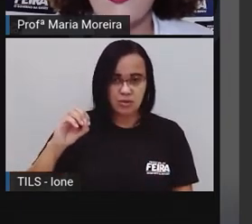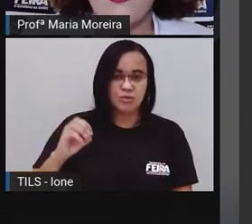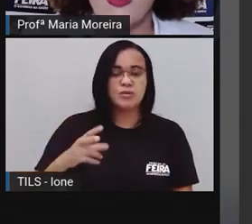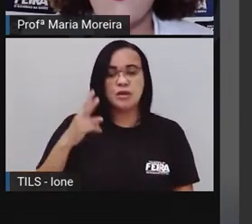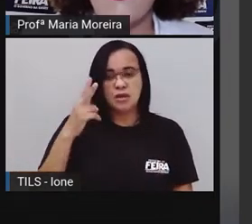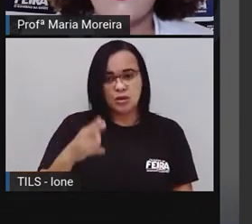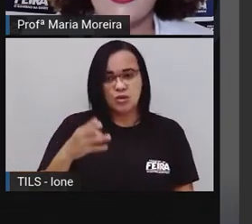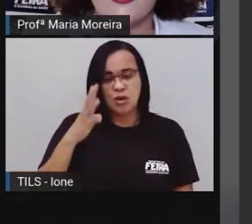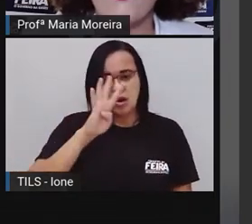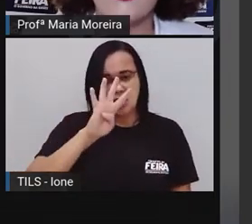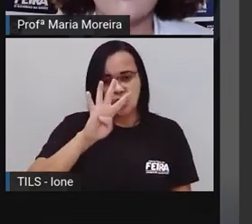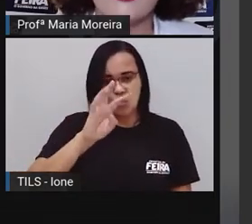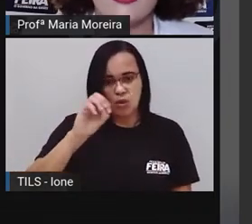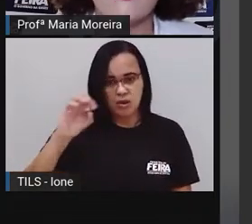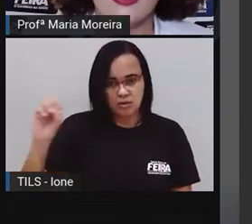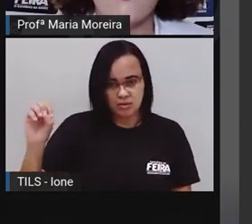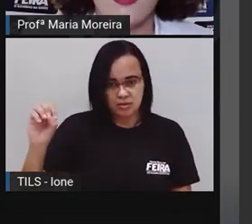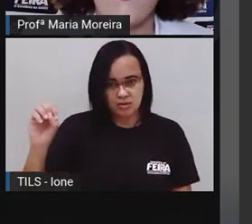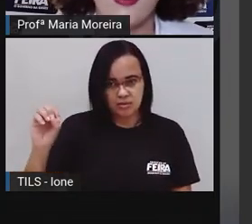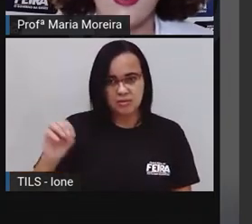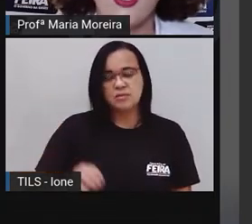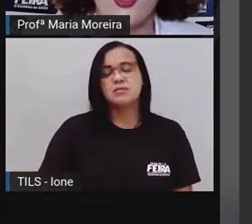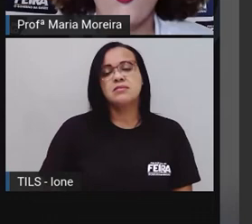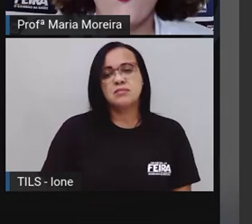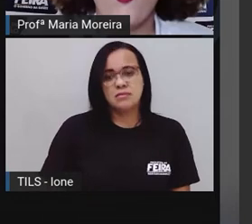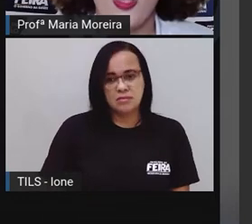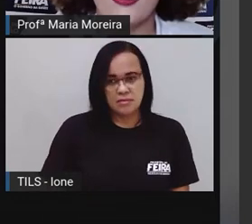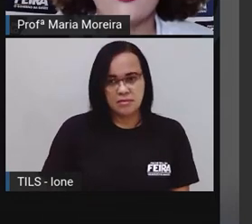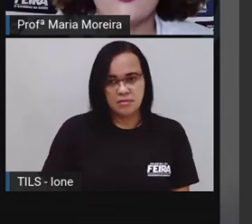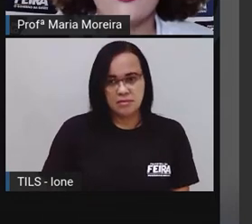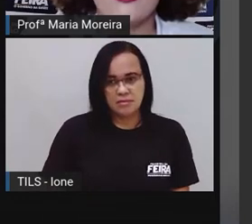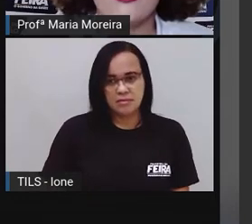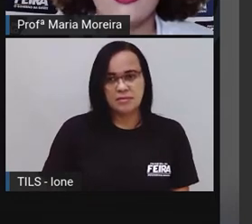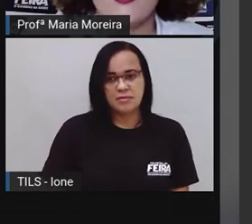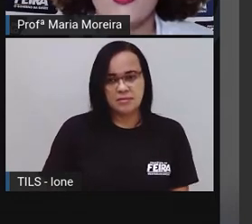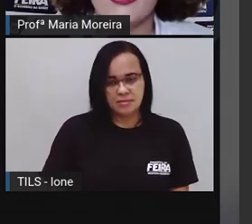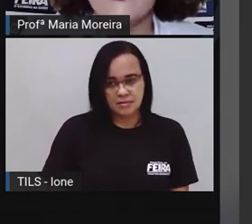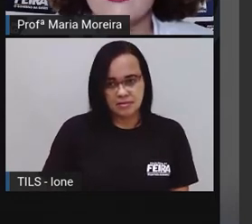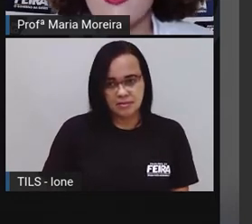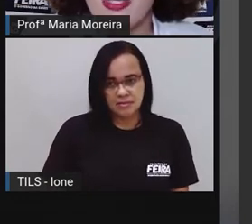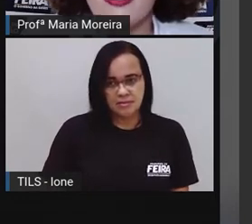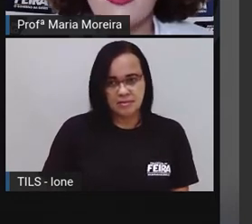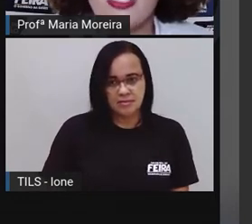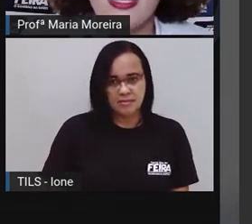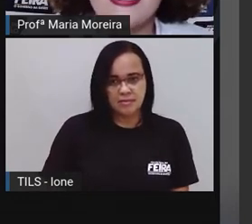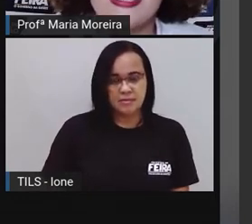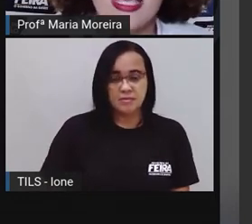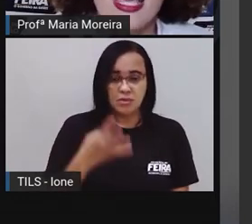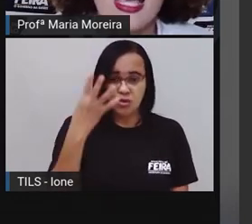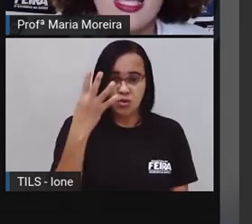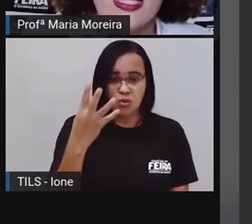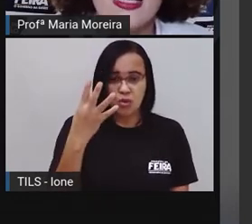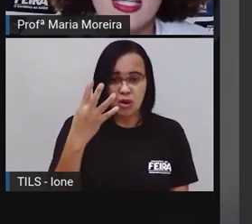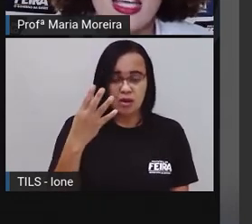que é igual ao quê? Quatrocentos é igual a quatro, quantos? Quatro o quê?